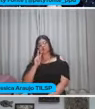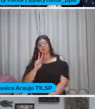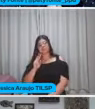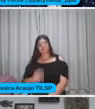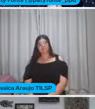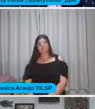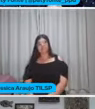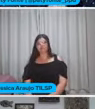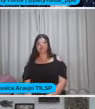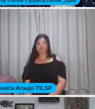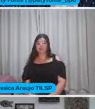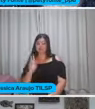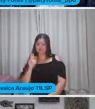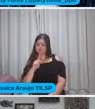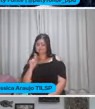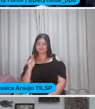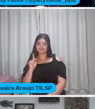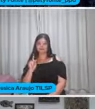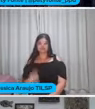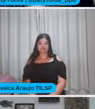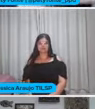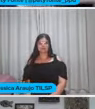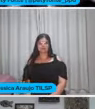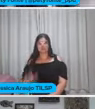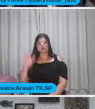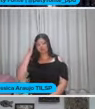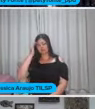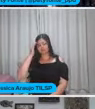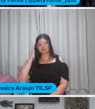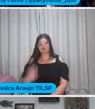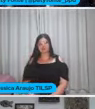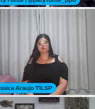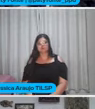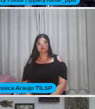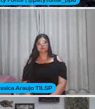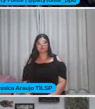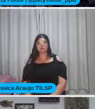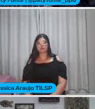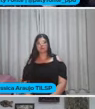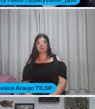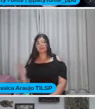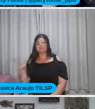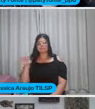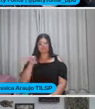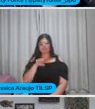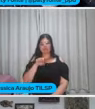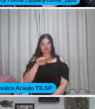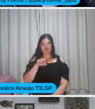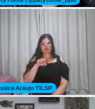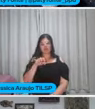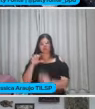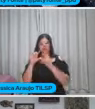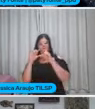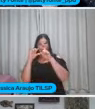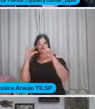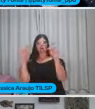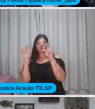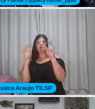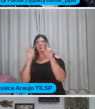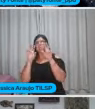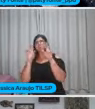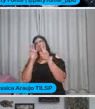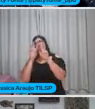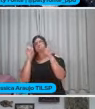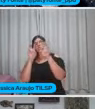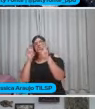Eu já vi professor Achando que Pegar um enunciado De um probleminha matemático